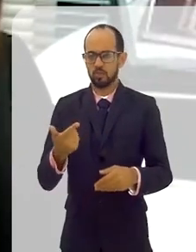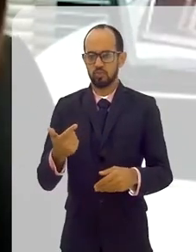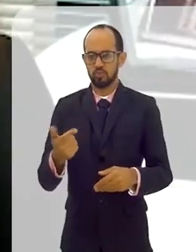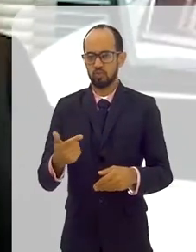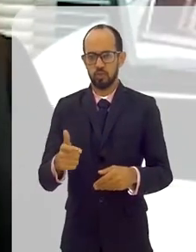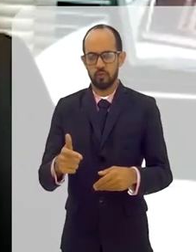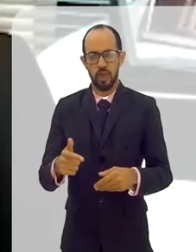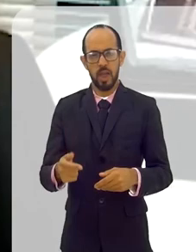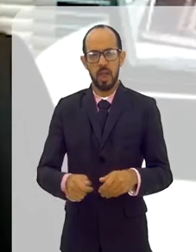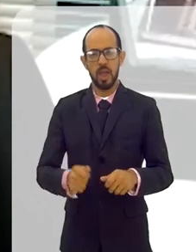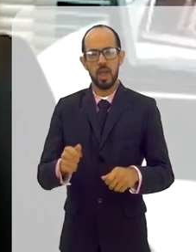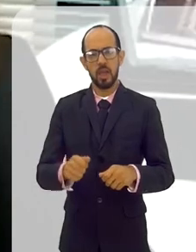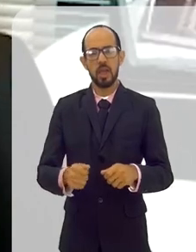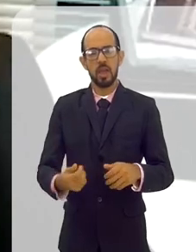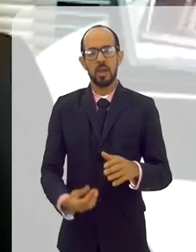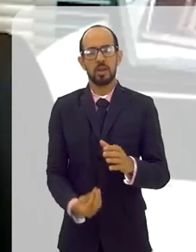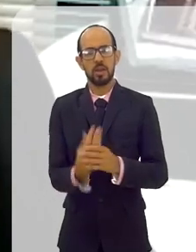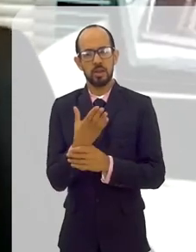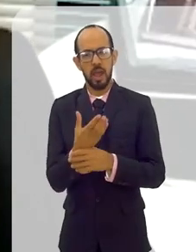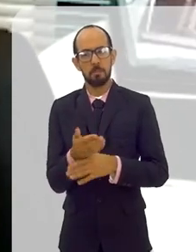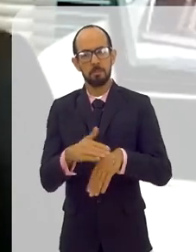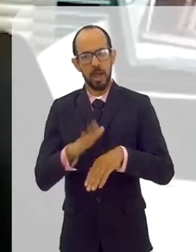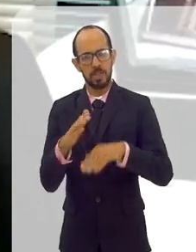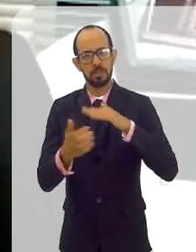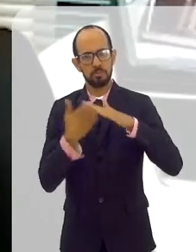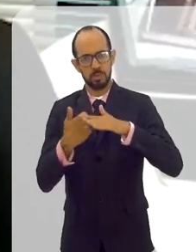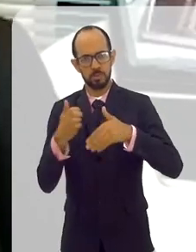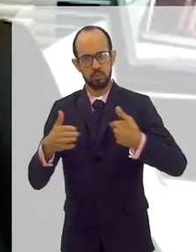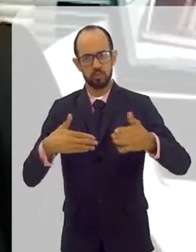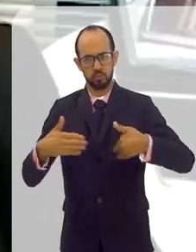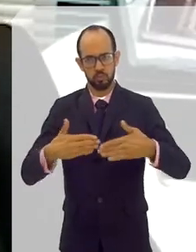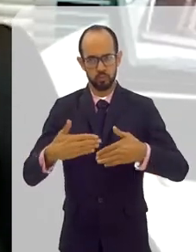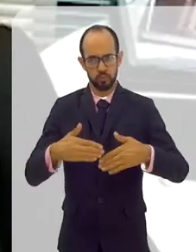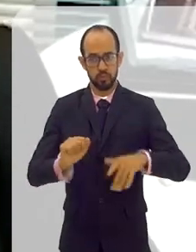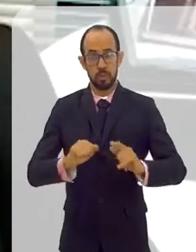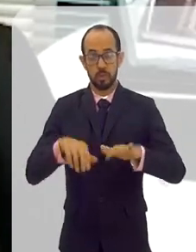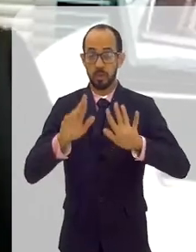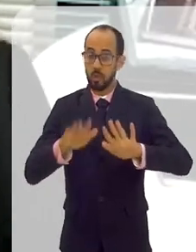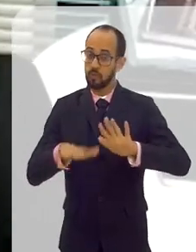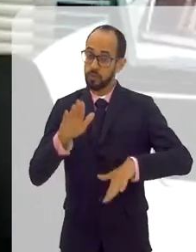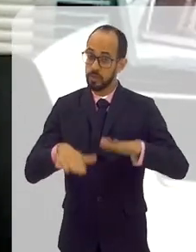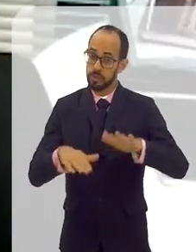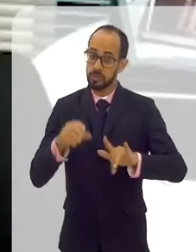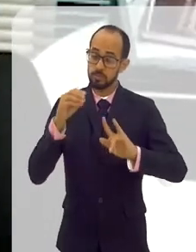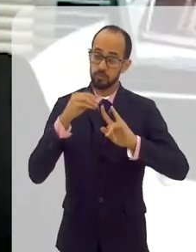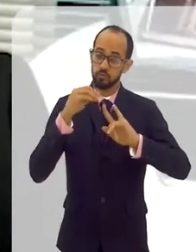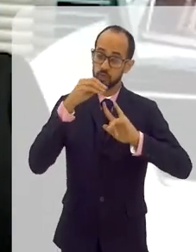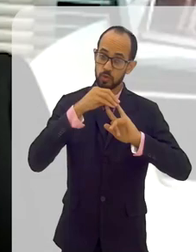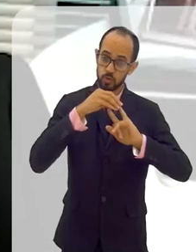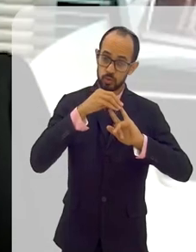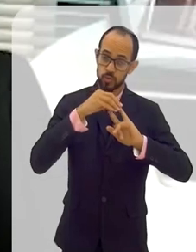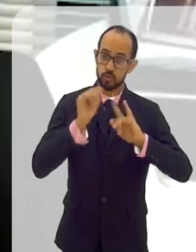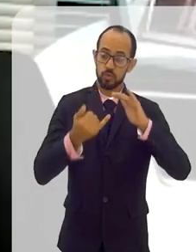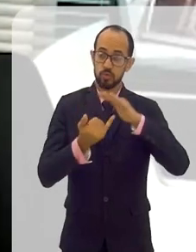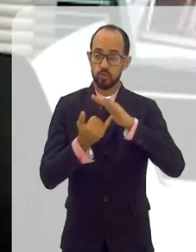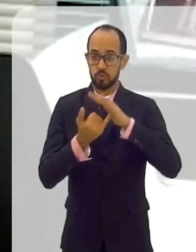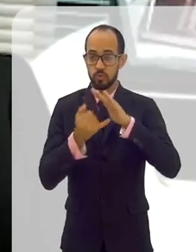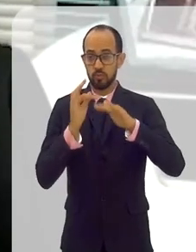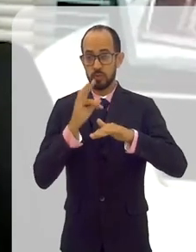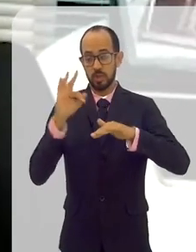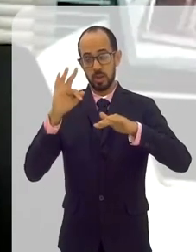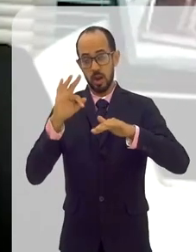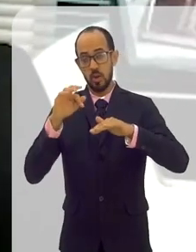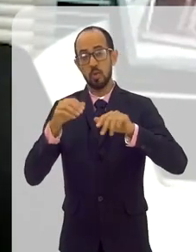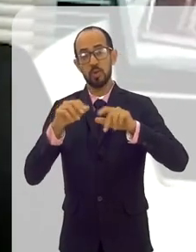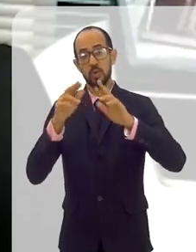não industrializarmos, reindustrializarmos. Talvez aqui no Rio, com a Fiocruz e as universidades federais e